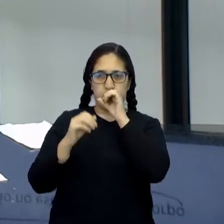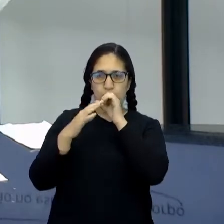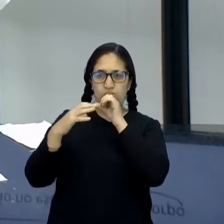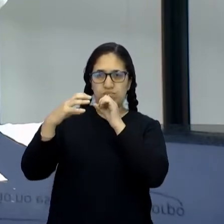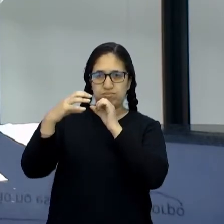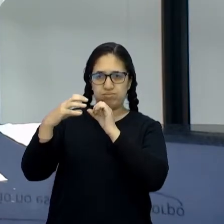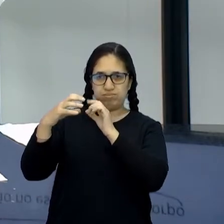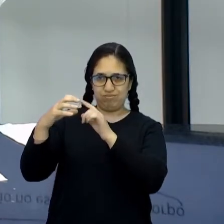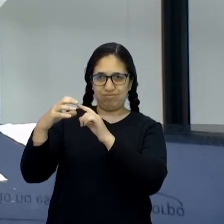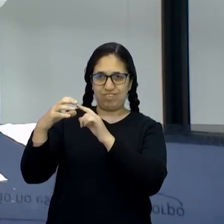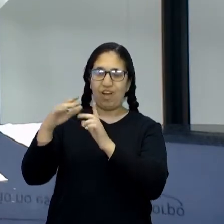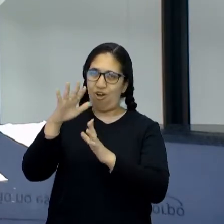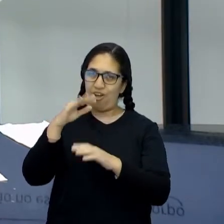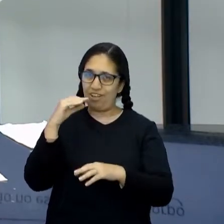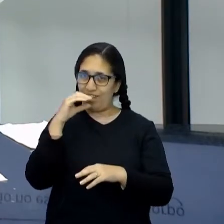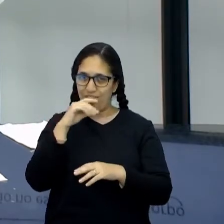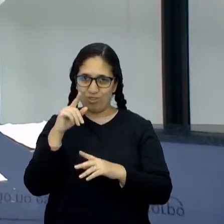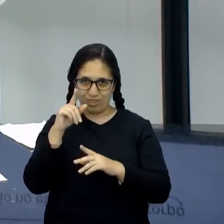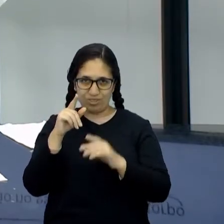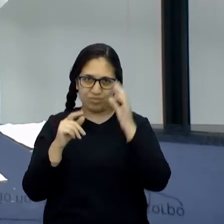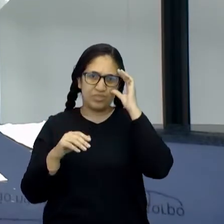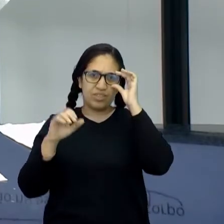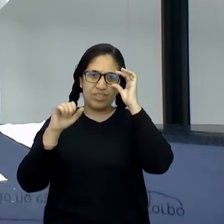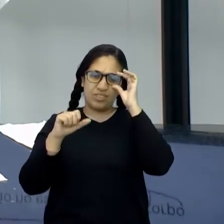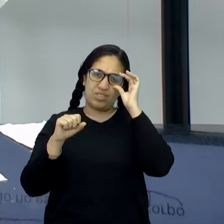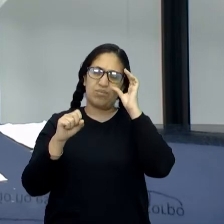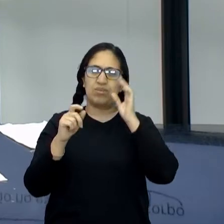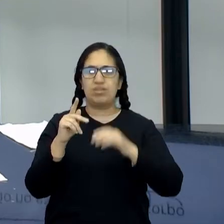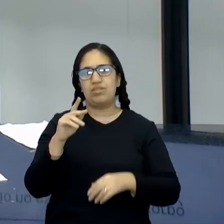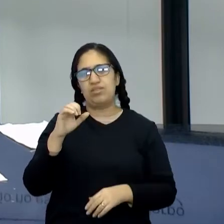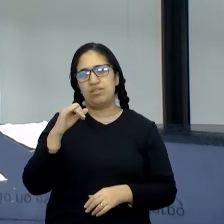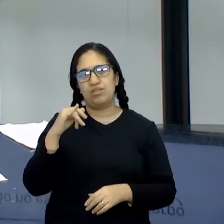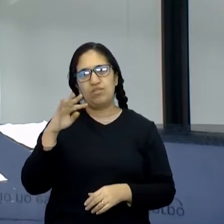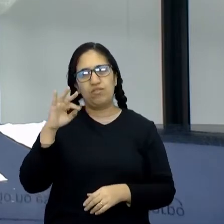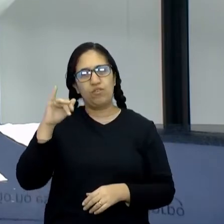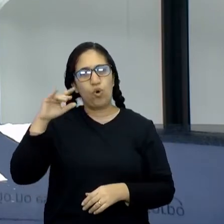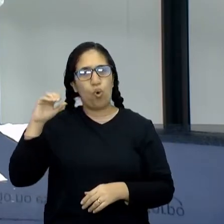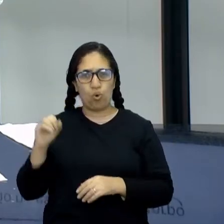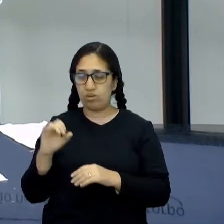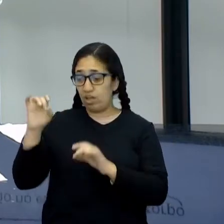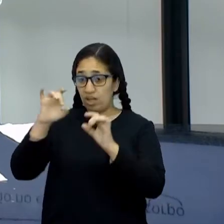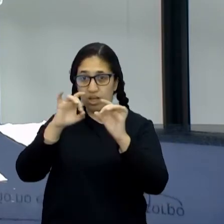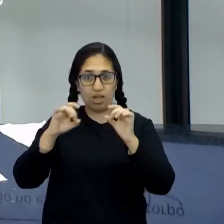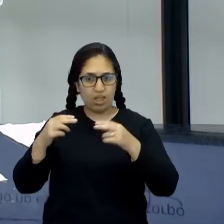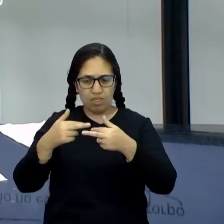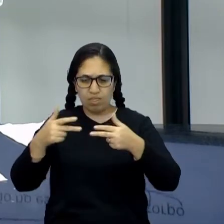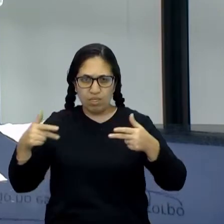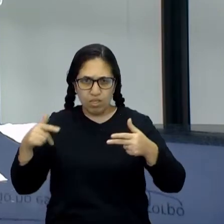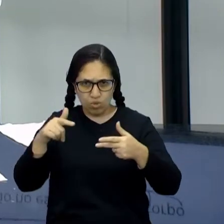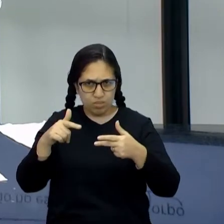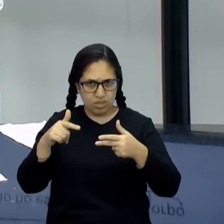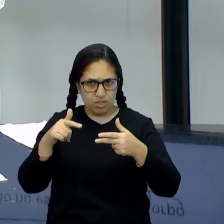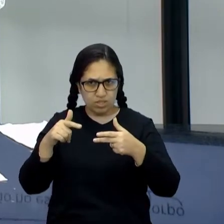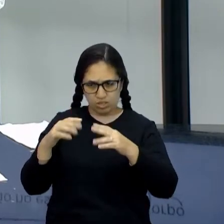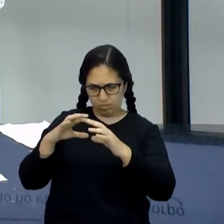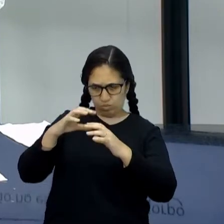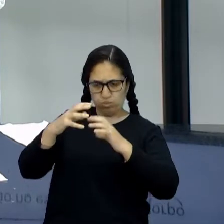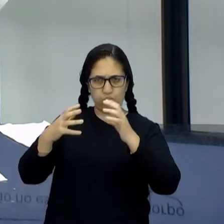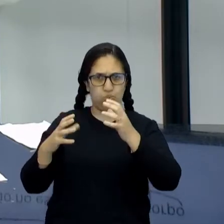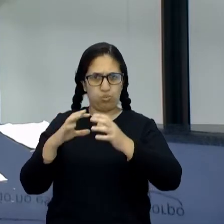isso aqui tem a ver com calor específico. Lembra o é calor específico? Cada substância, todas elas,